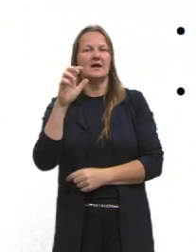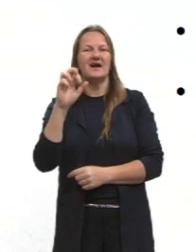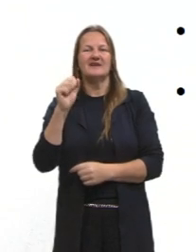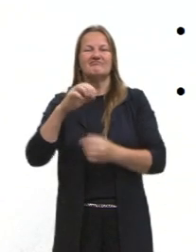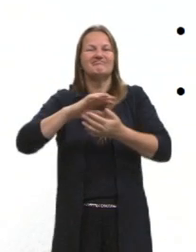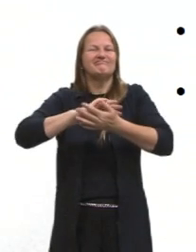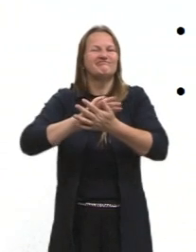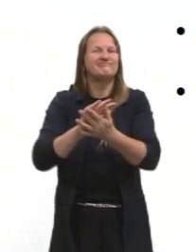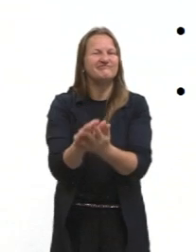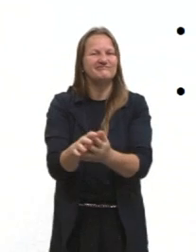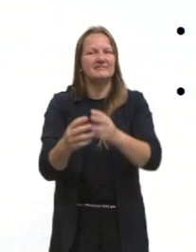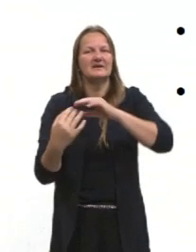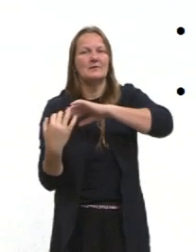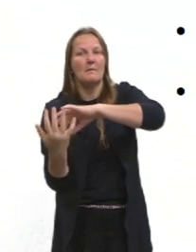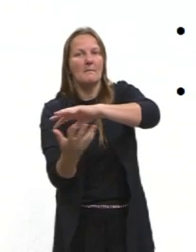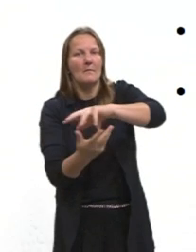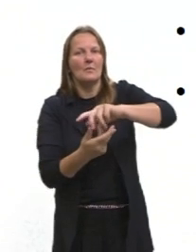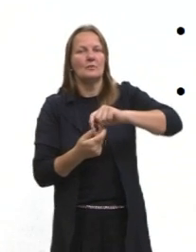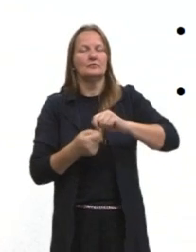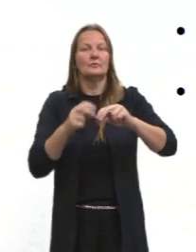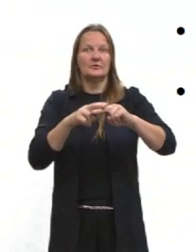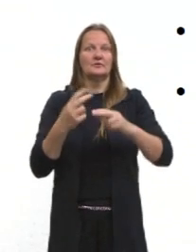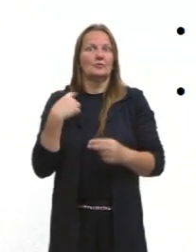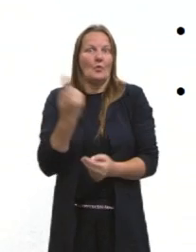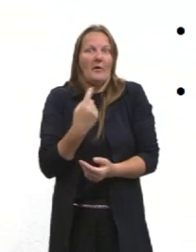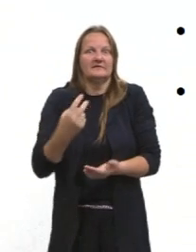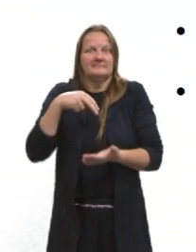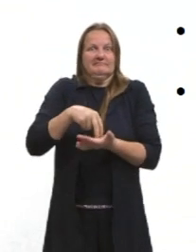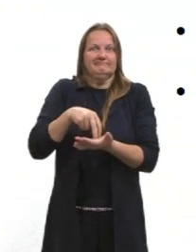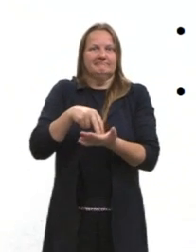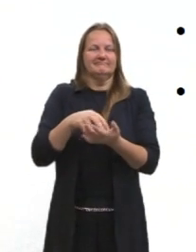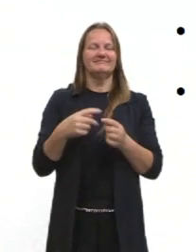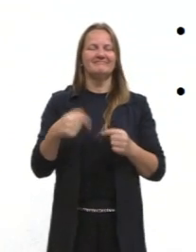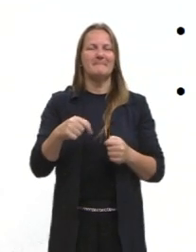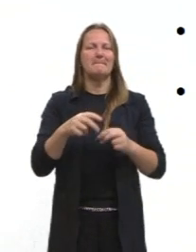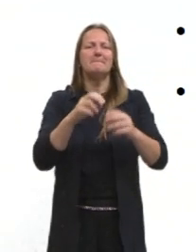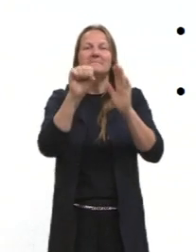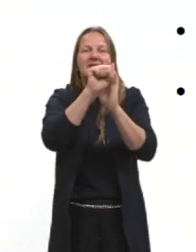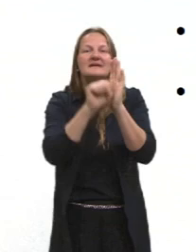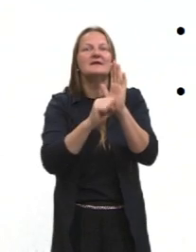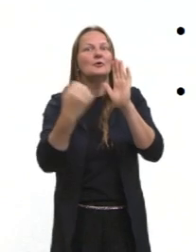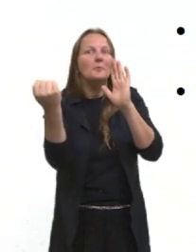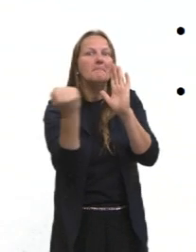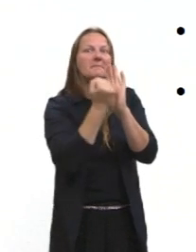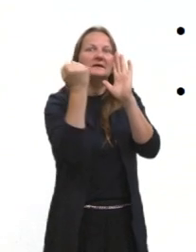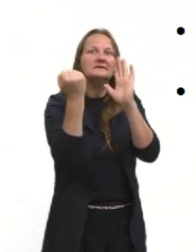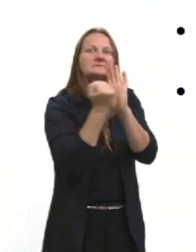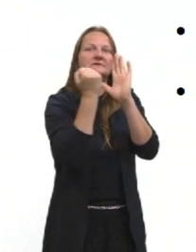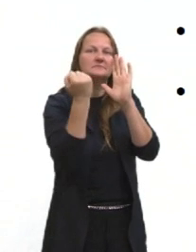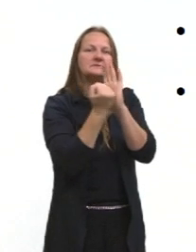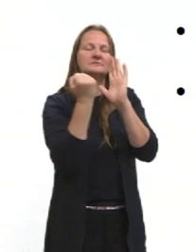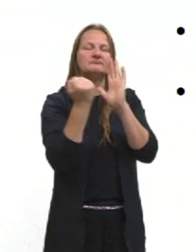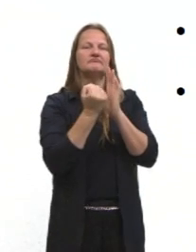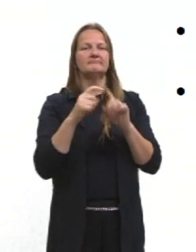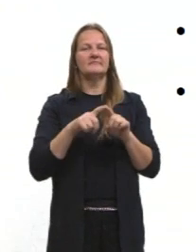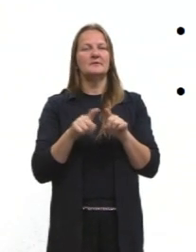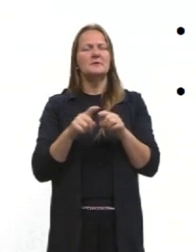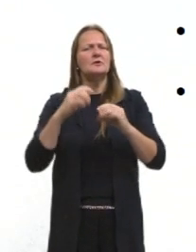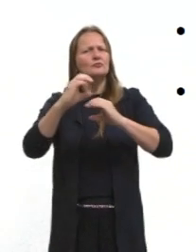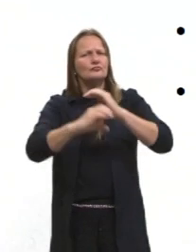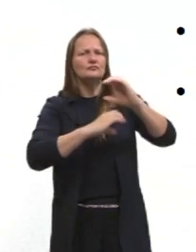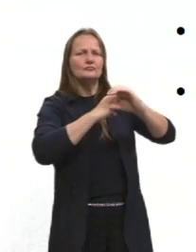ainda bem, não aconteceu, por isso que estamos aqui. E esse século também foi marcado, no final dele,